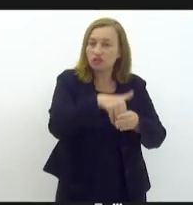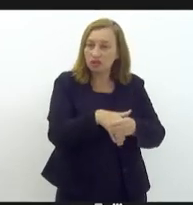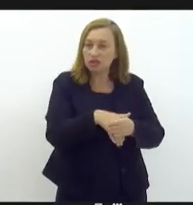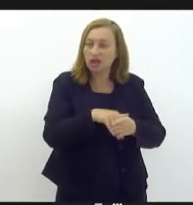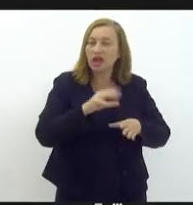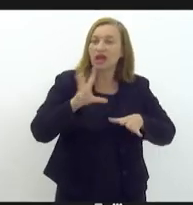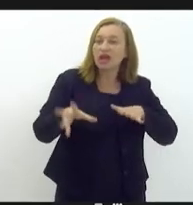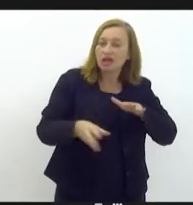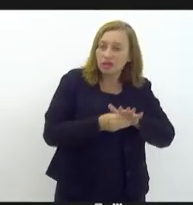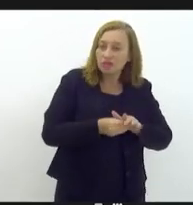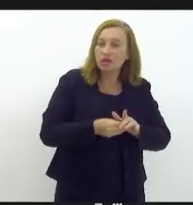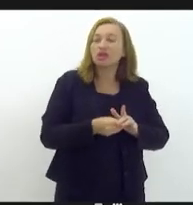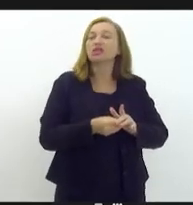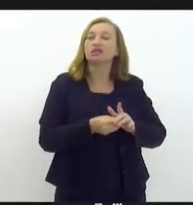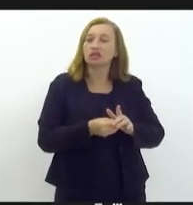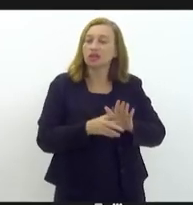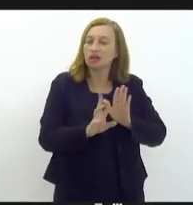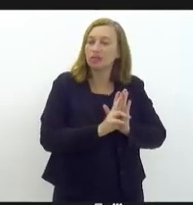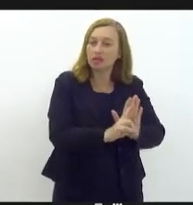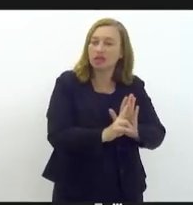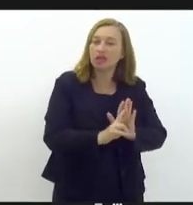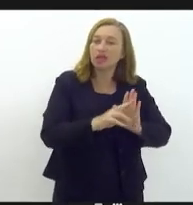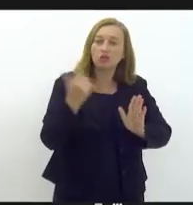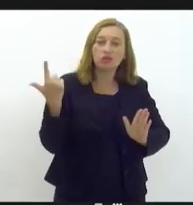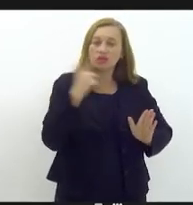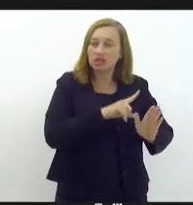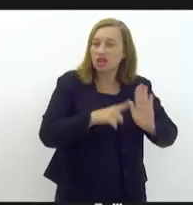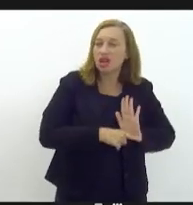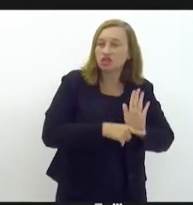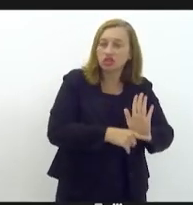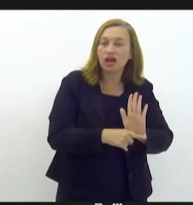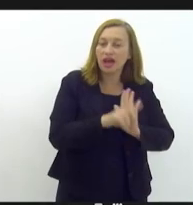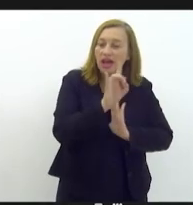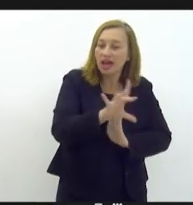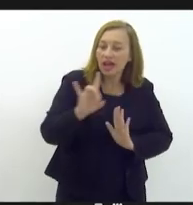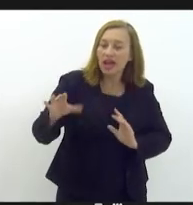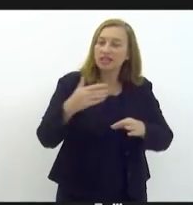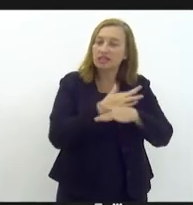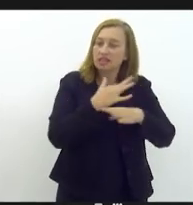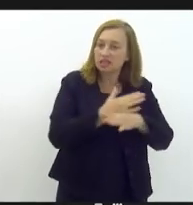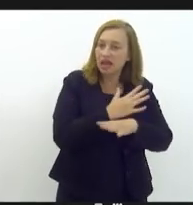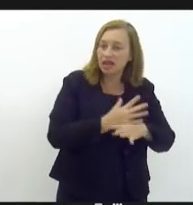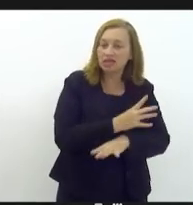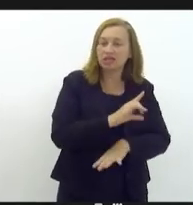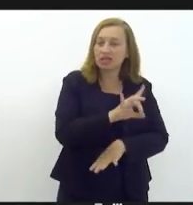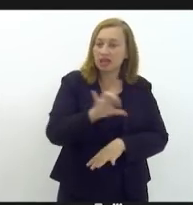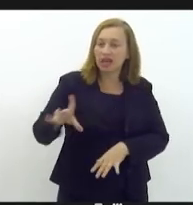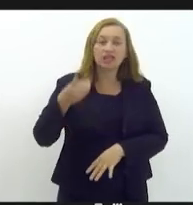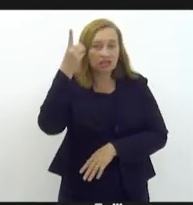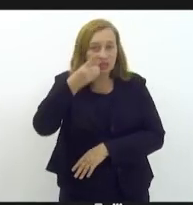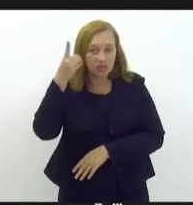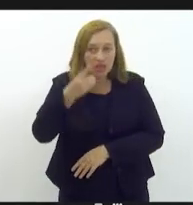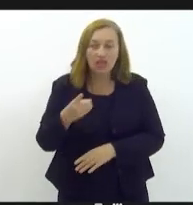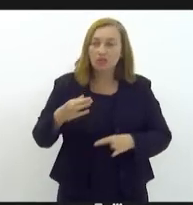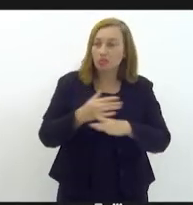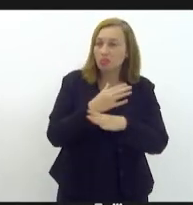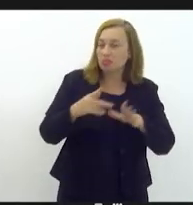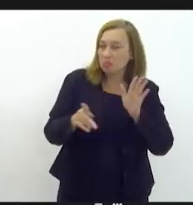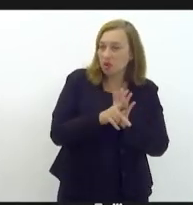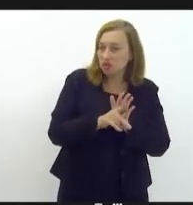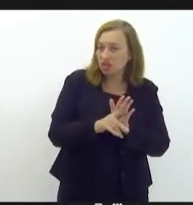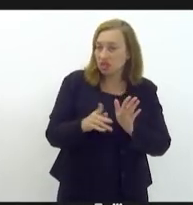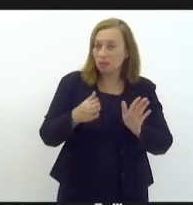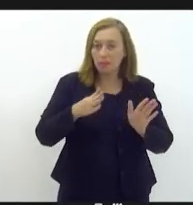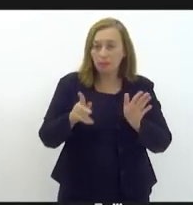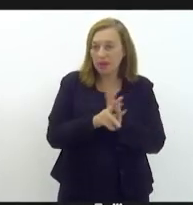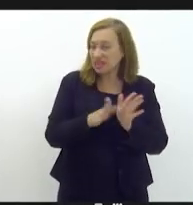positiva e ter condições de ajudar cada cidade, de cada um deputado. Esse projeto não é só meu, esse projeto é do